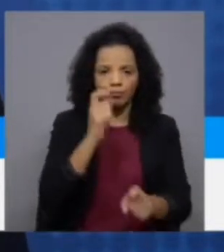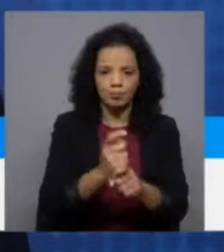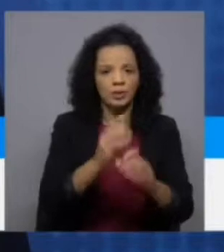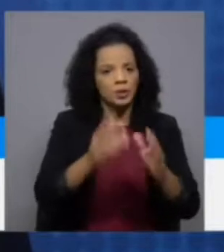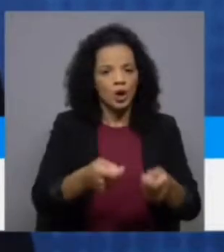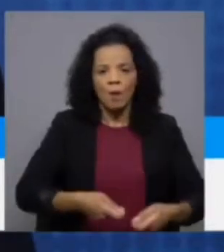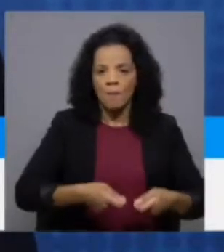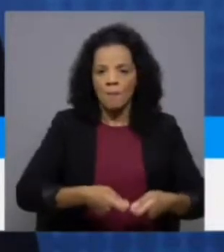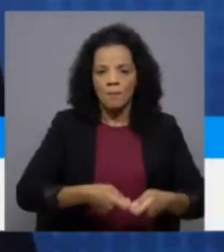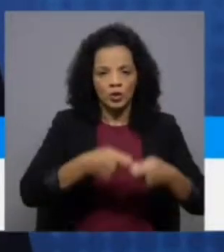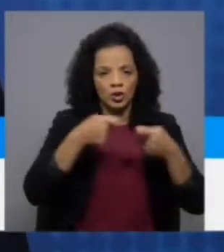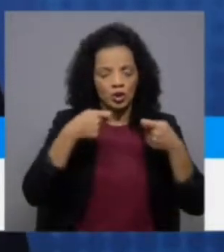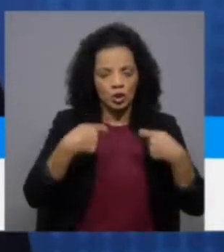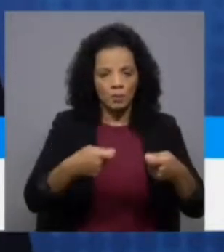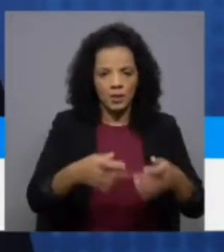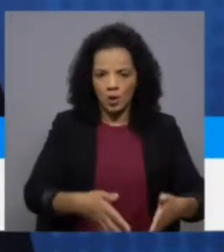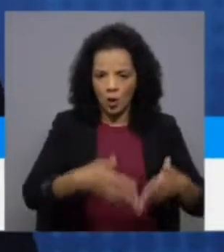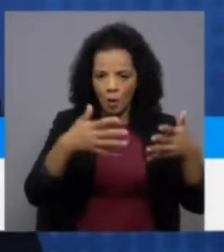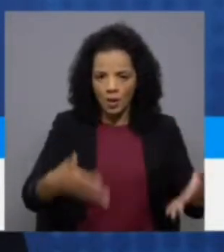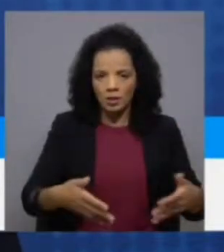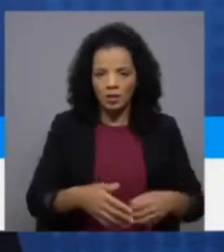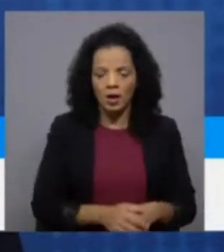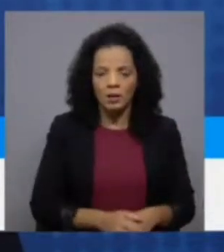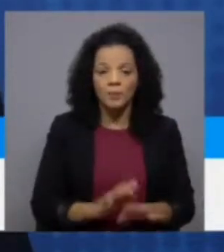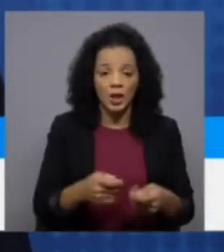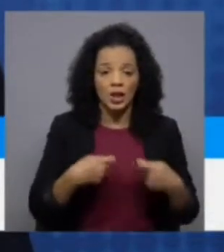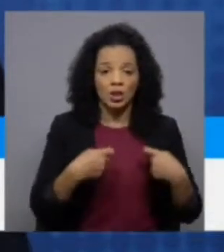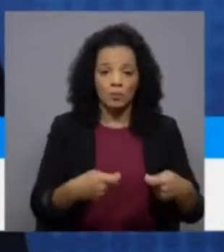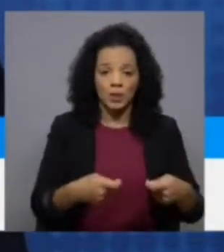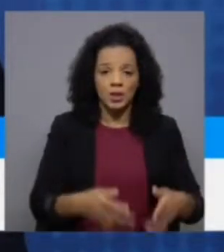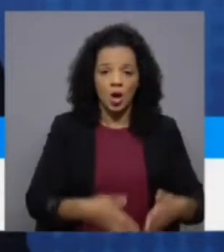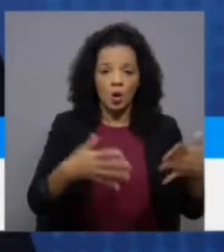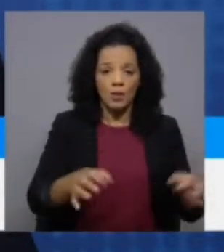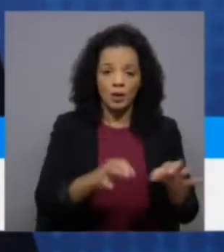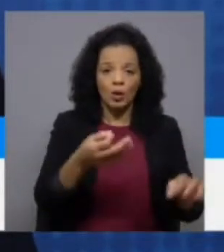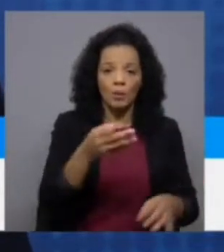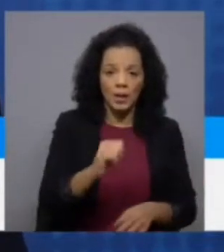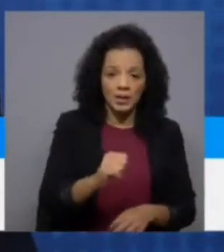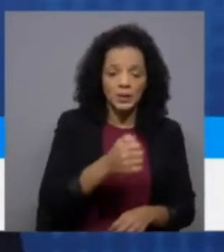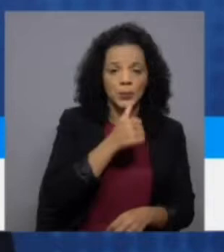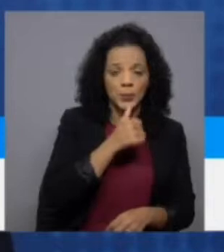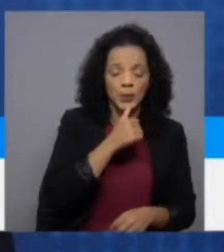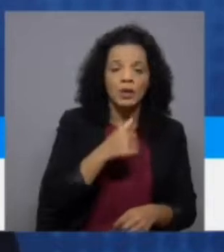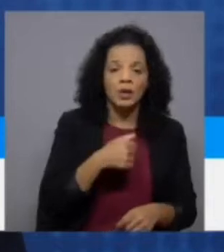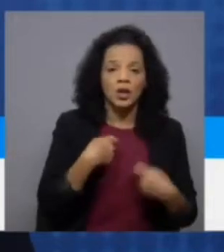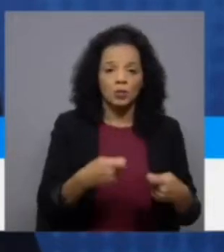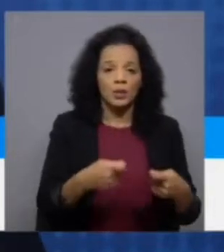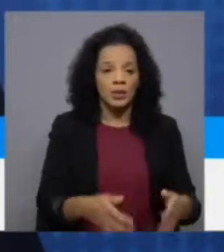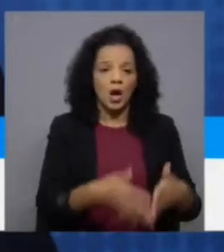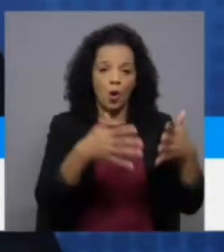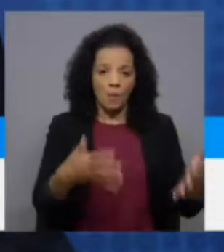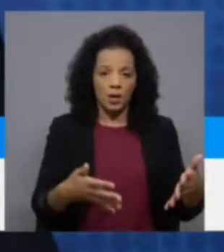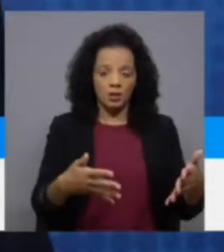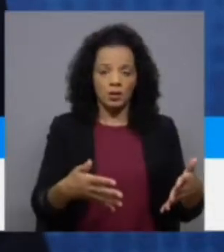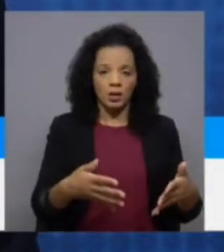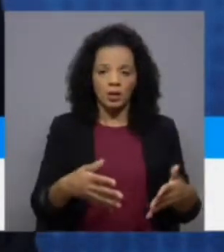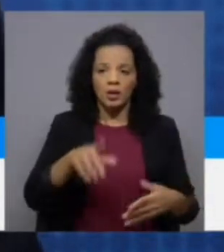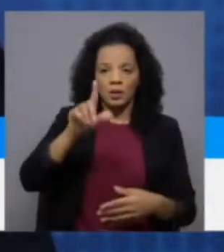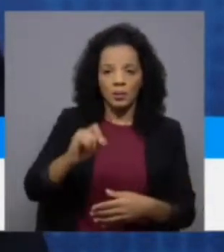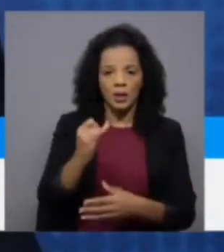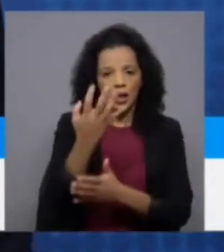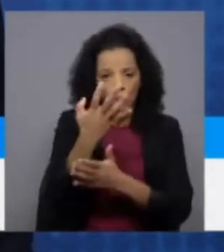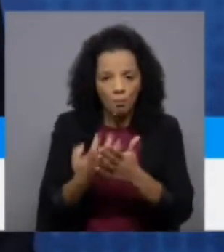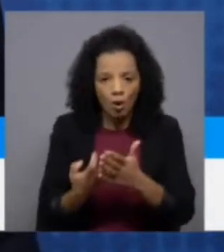aumentar a despesa. Agora, não pode aumentar a despesa por esse valor todo, como o PS faz, que aumenta a despesa por esse valor todo, ainda aumenta os